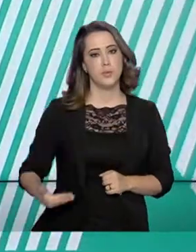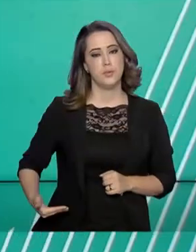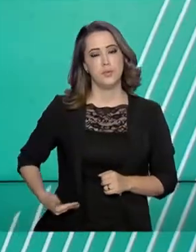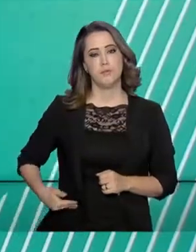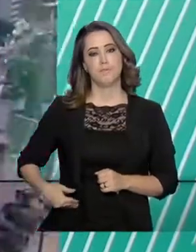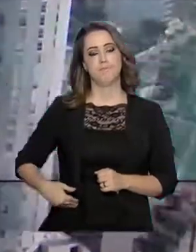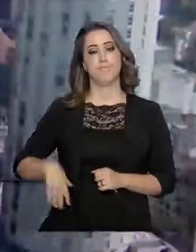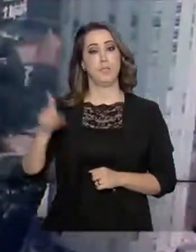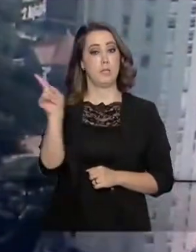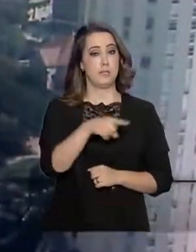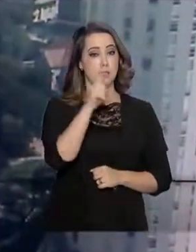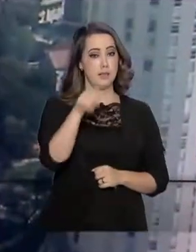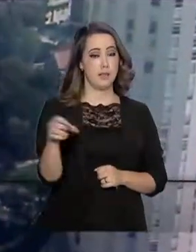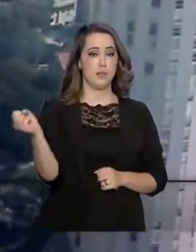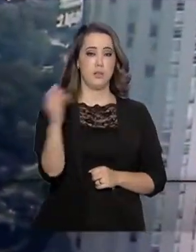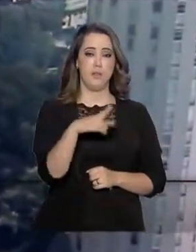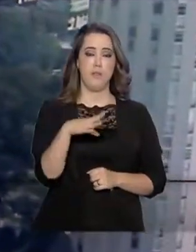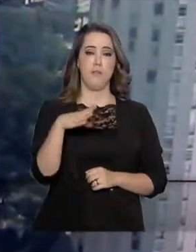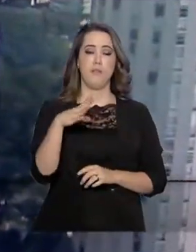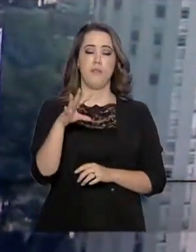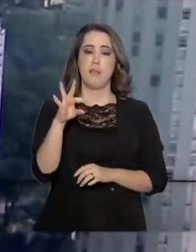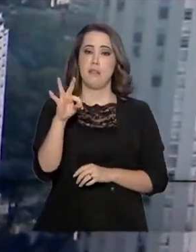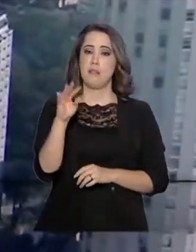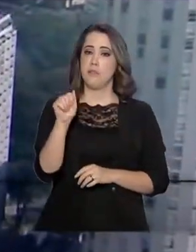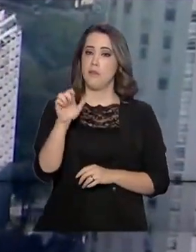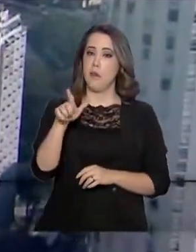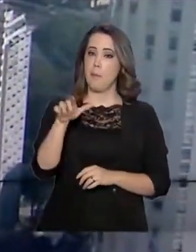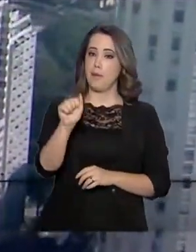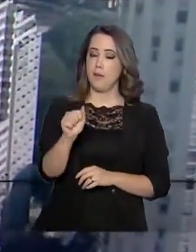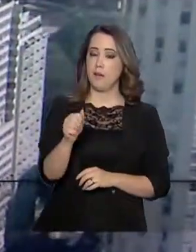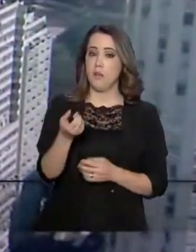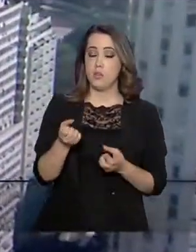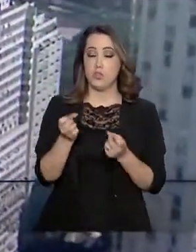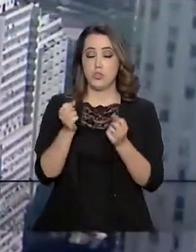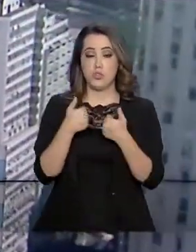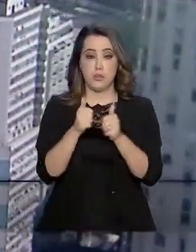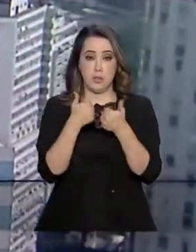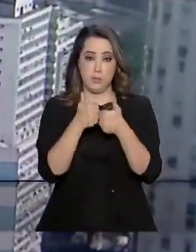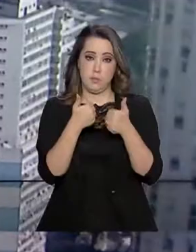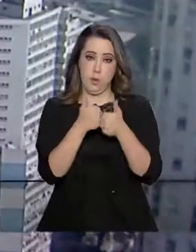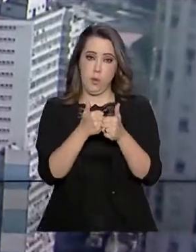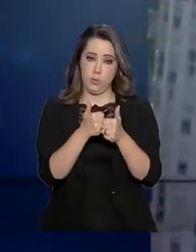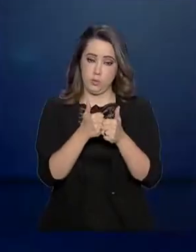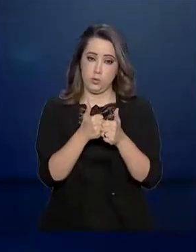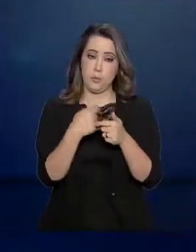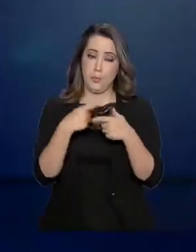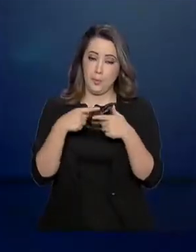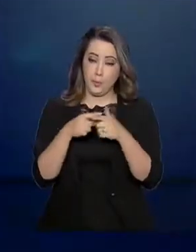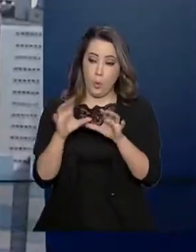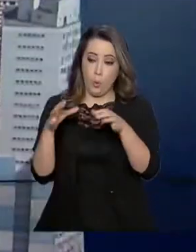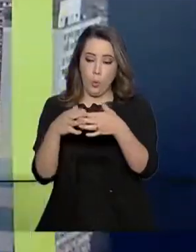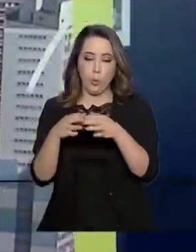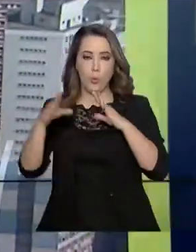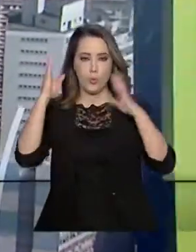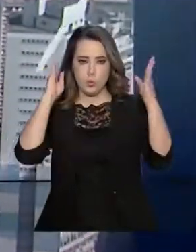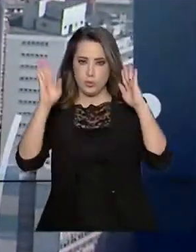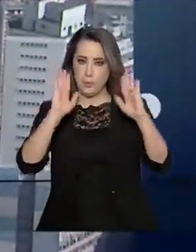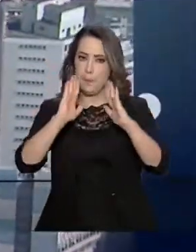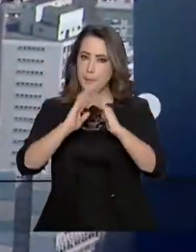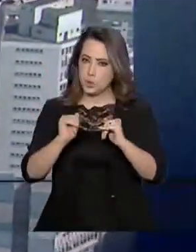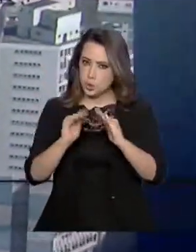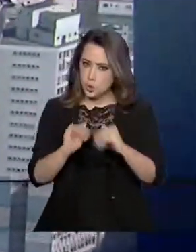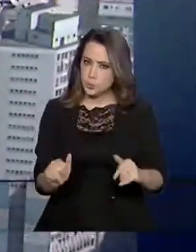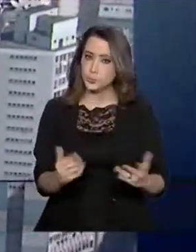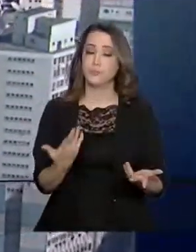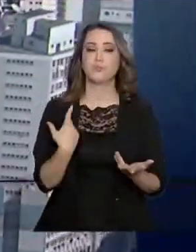tabela de frete de transporte de cargas a pedido dos caminhoneiros. O Ministério da Infraestrutura divulgou uma nota nesta segunda